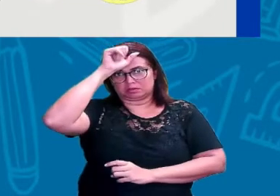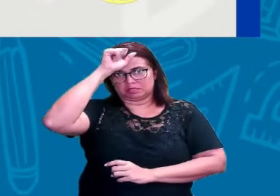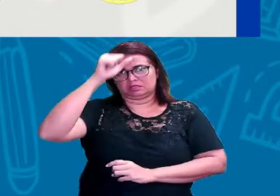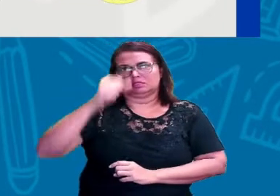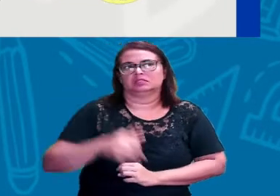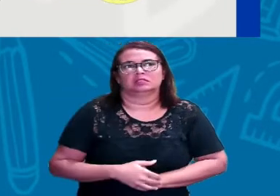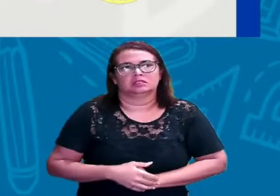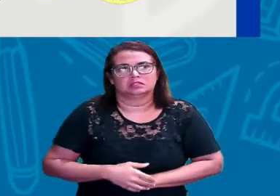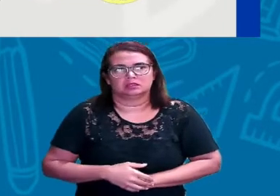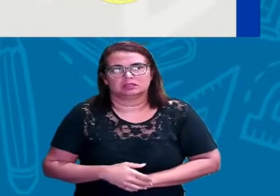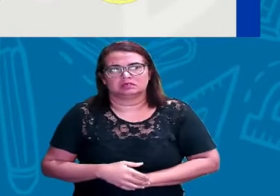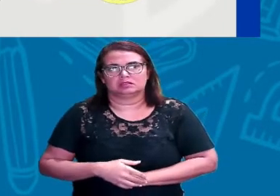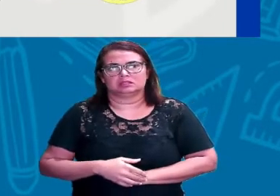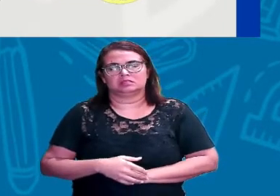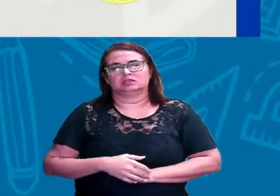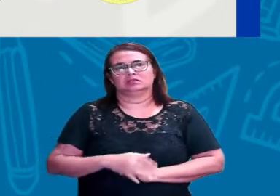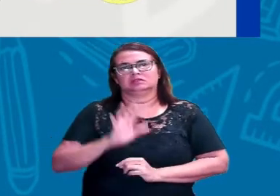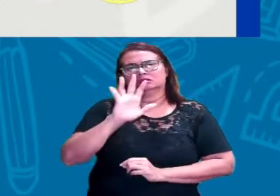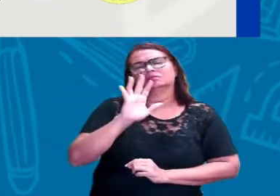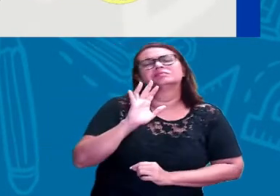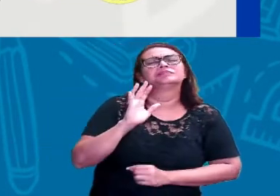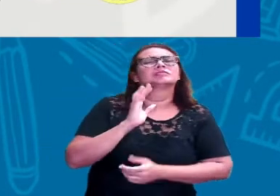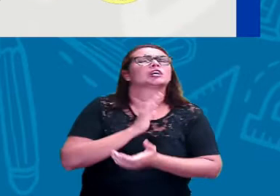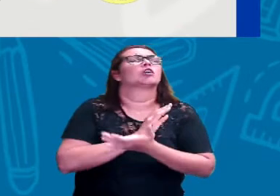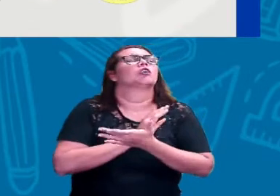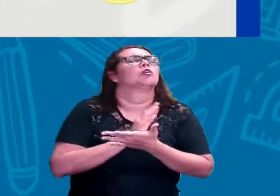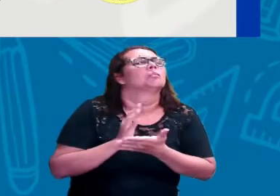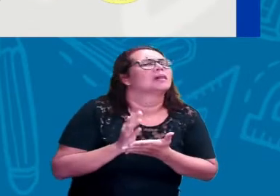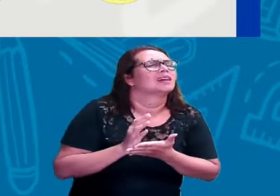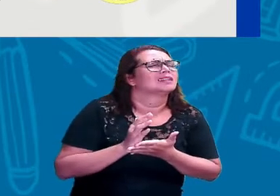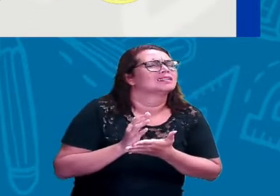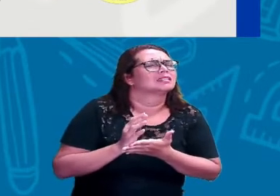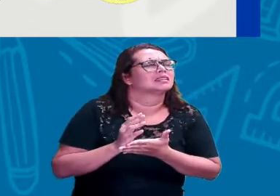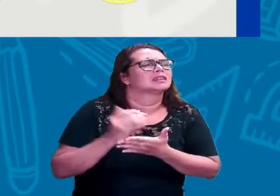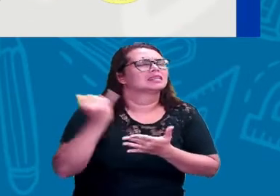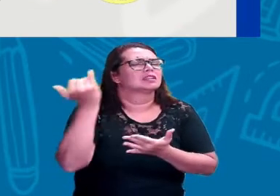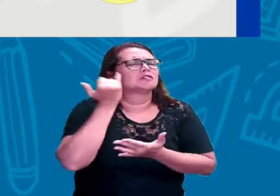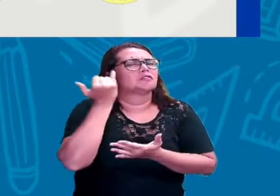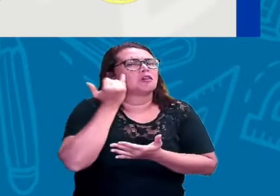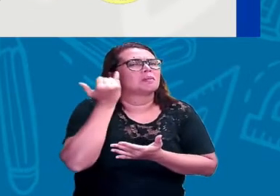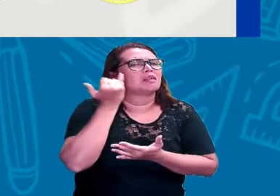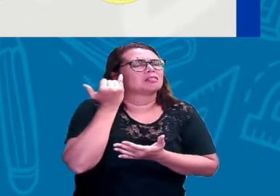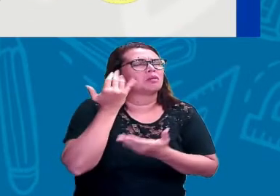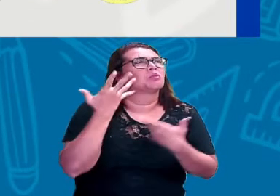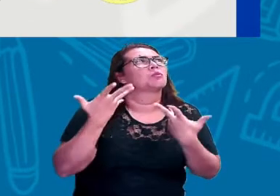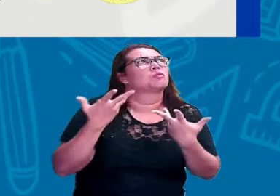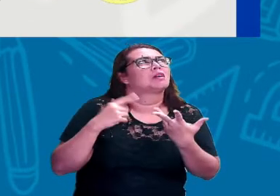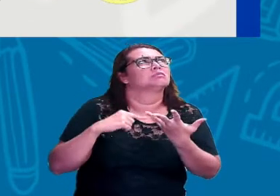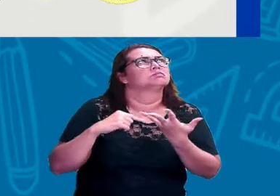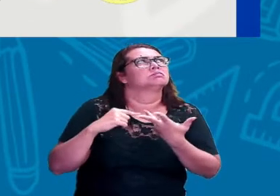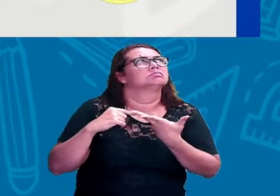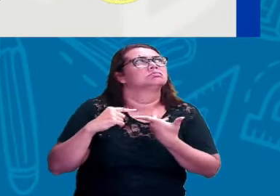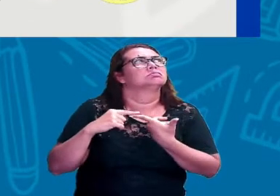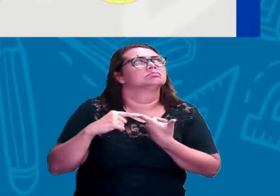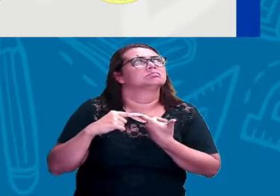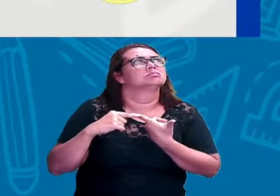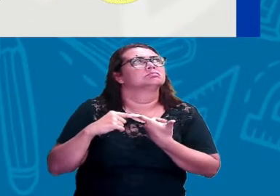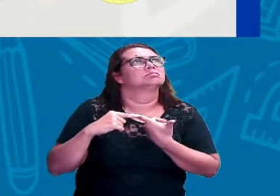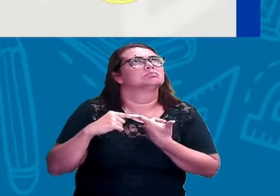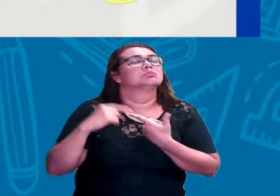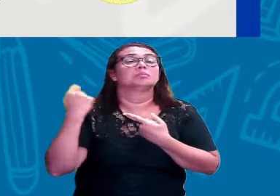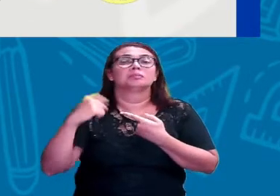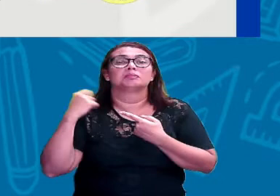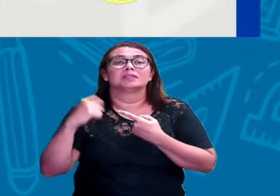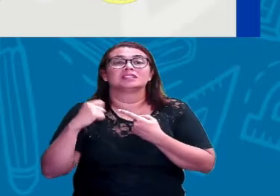informação iremos iniciar a localização. Por que escolher qual informação eu vou iniciar a localização? Porque eu preciso de um